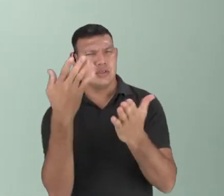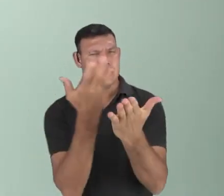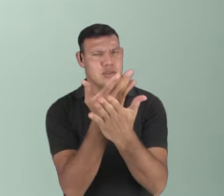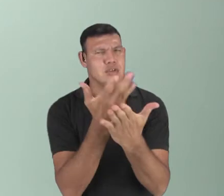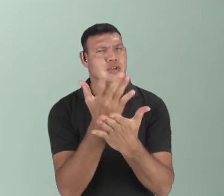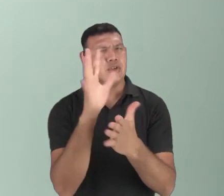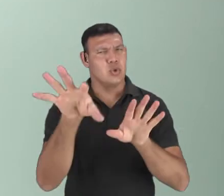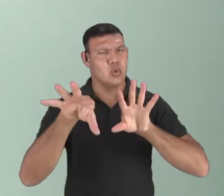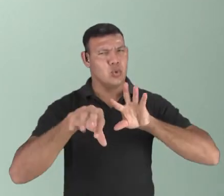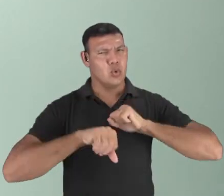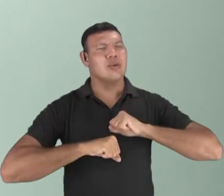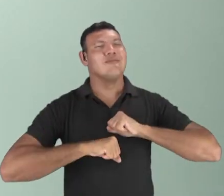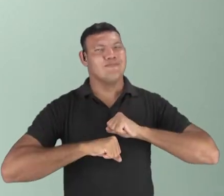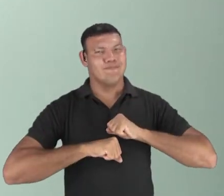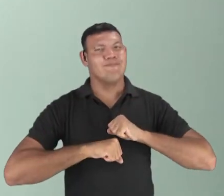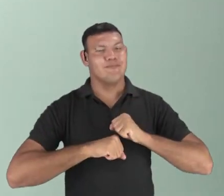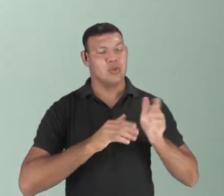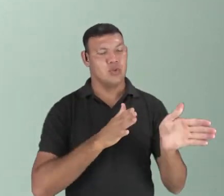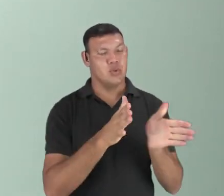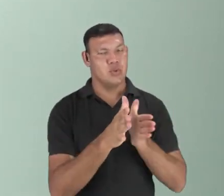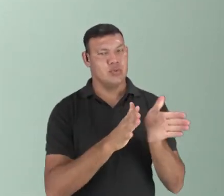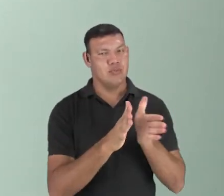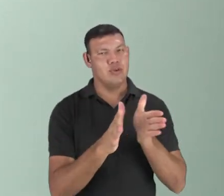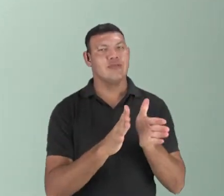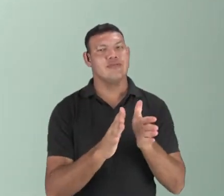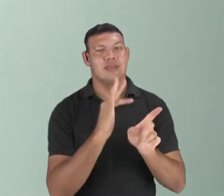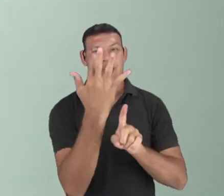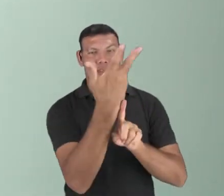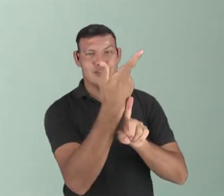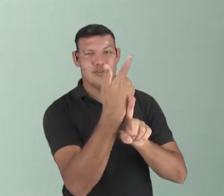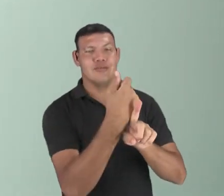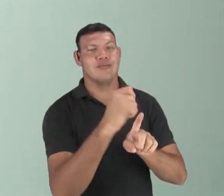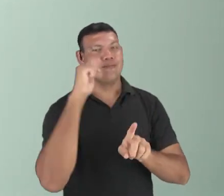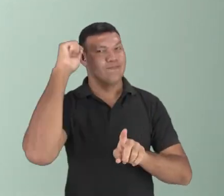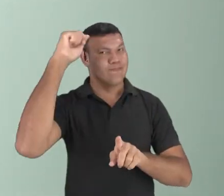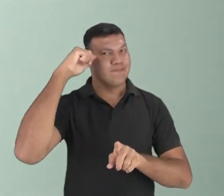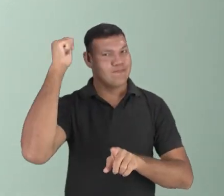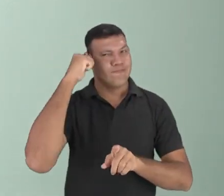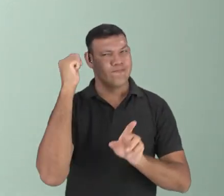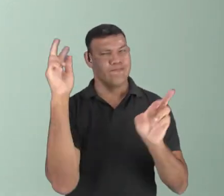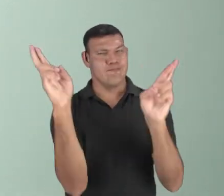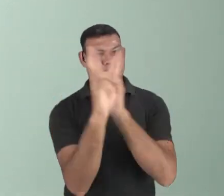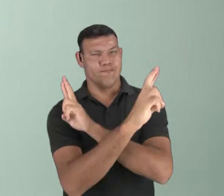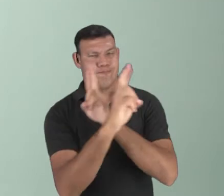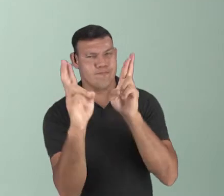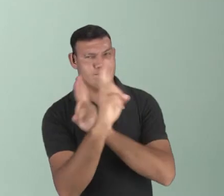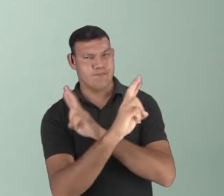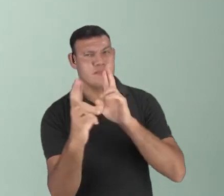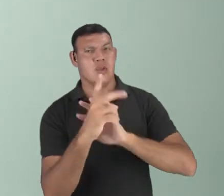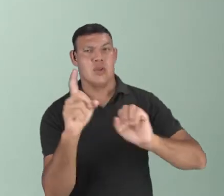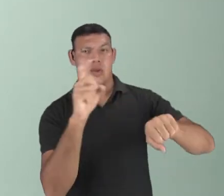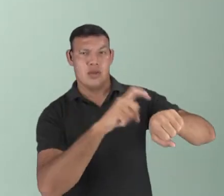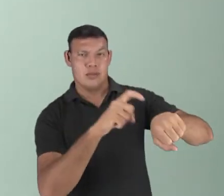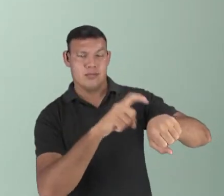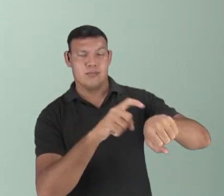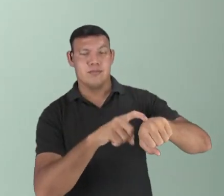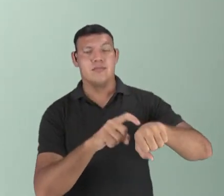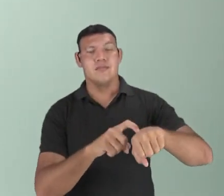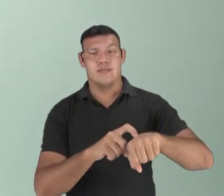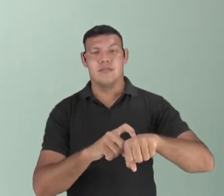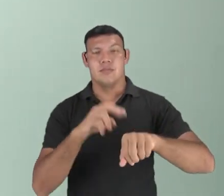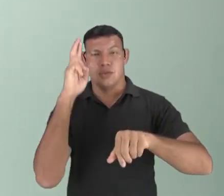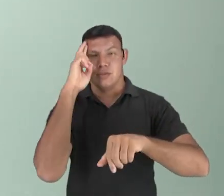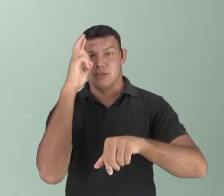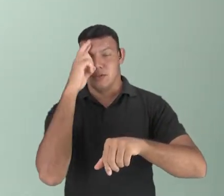apropriaram dos períodos artísticos que estão muito relacionados ao período da história da humanidade.